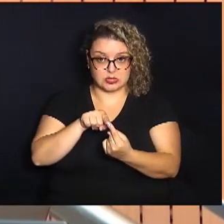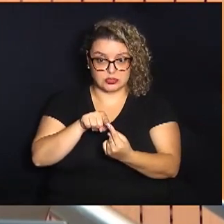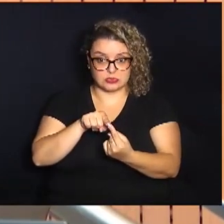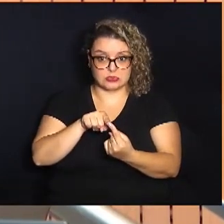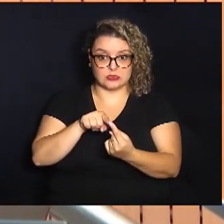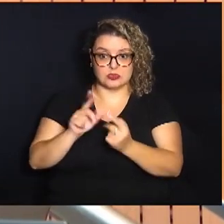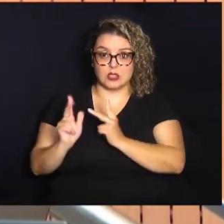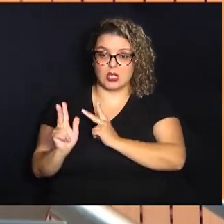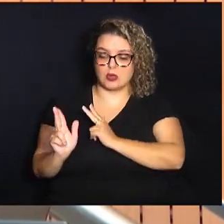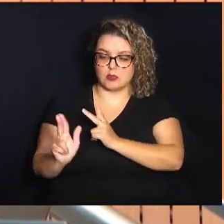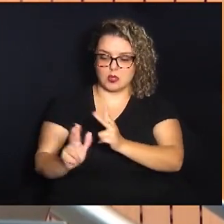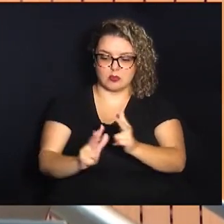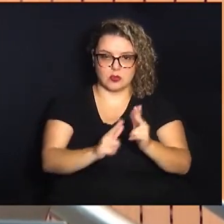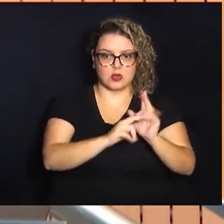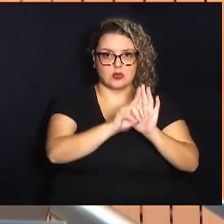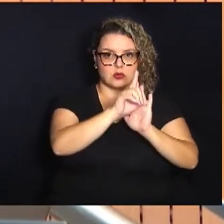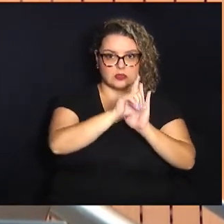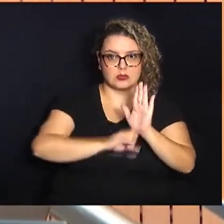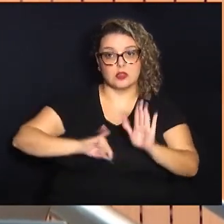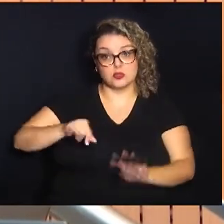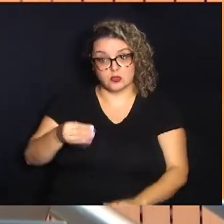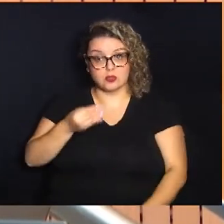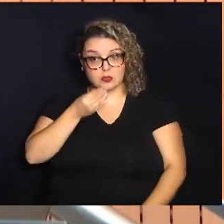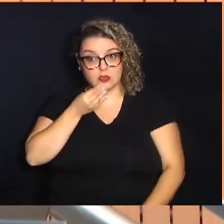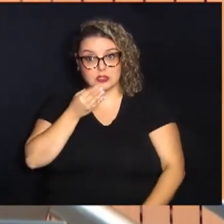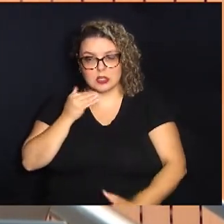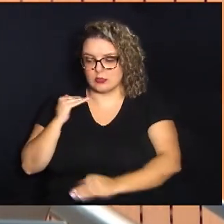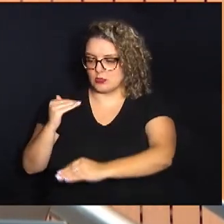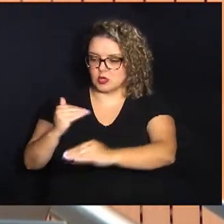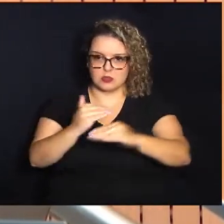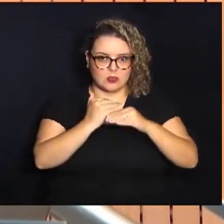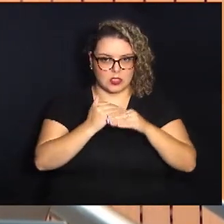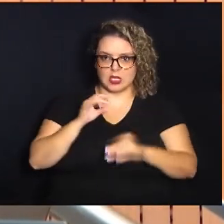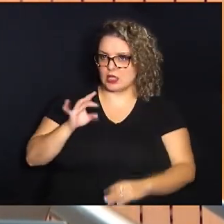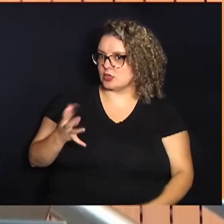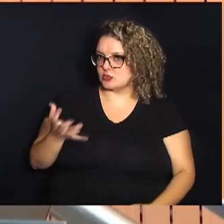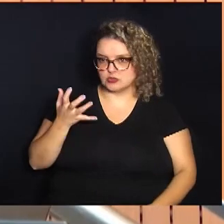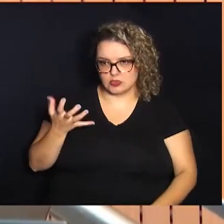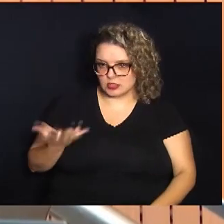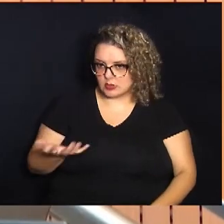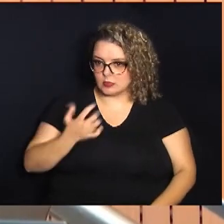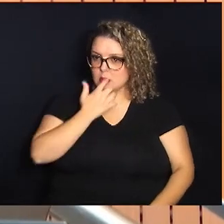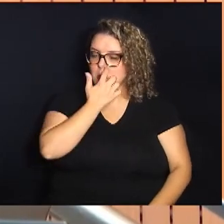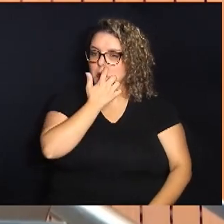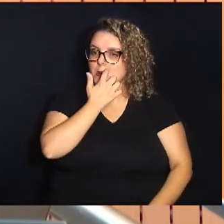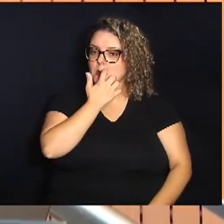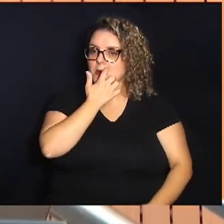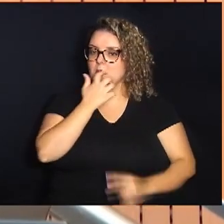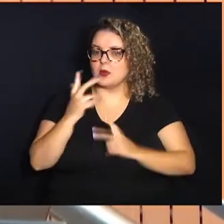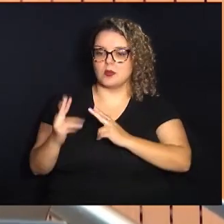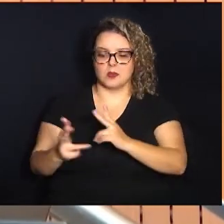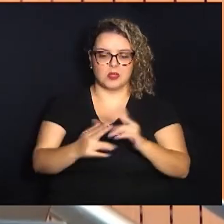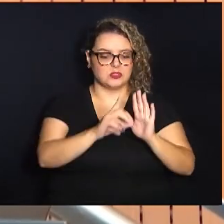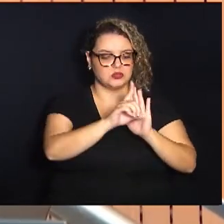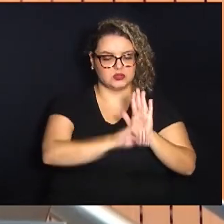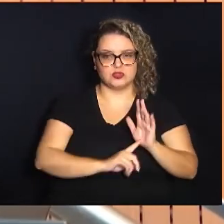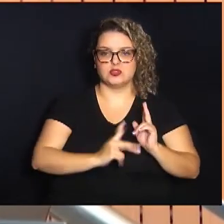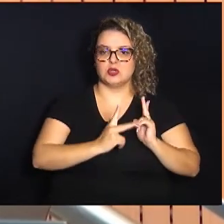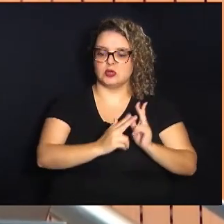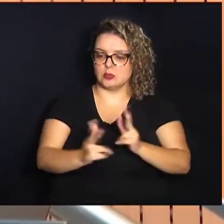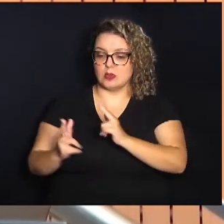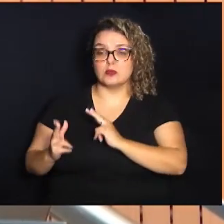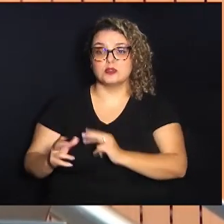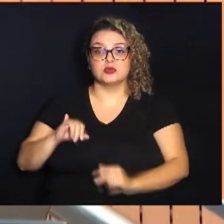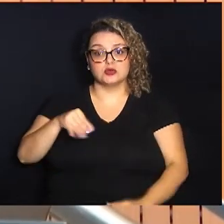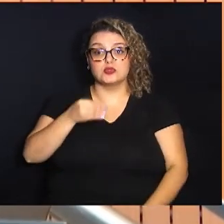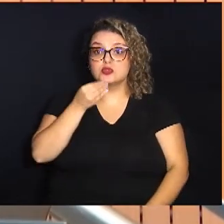igualdade de direitos e oportunidades é somente isso que a gente quer é igualdade de direito igualdade de oportunidade